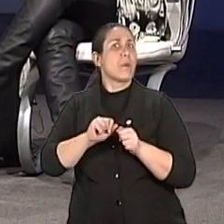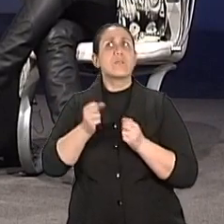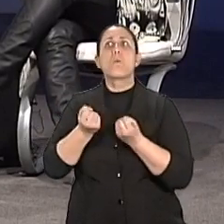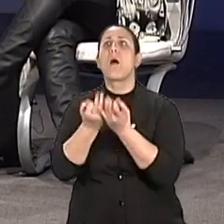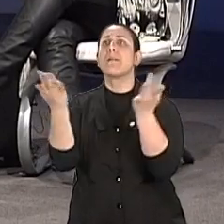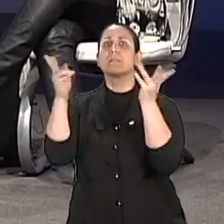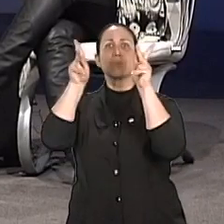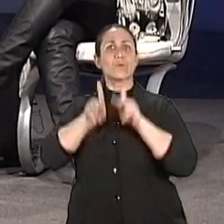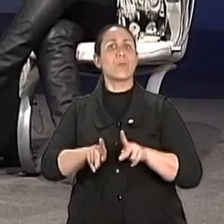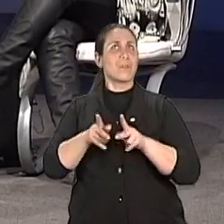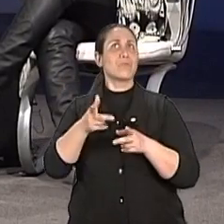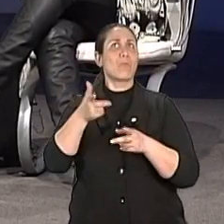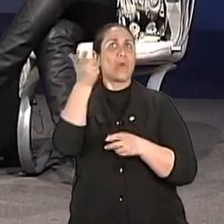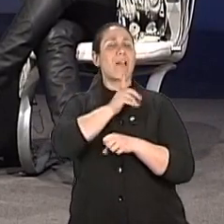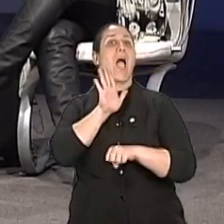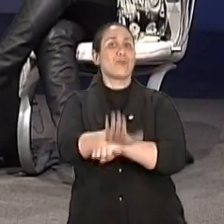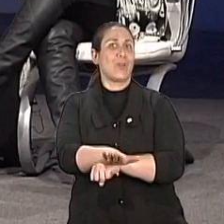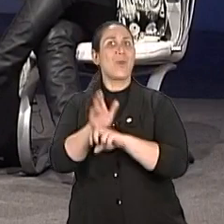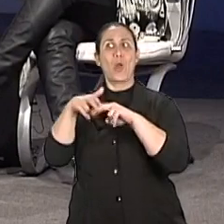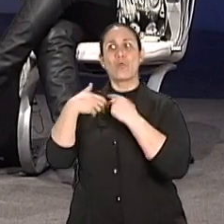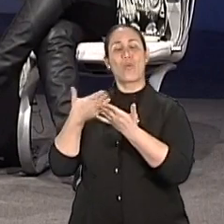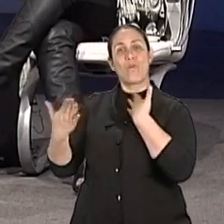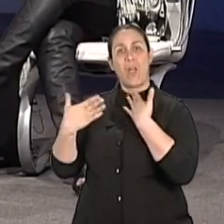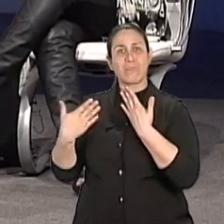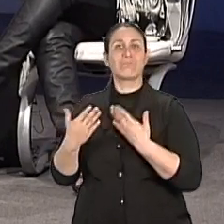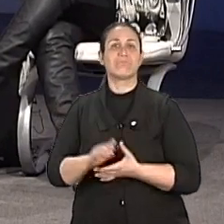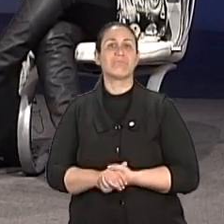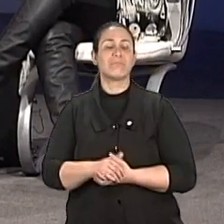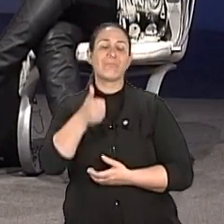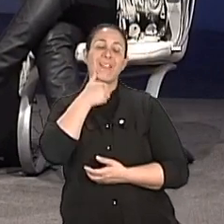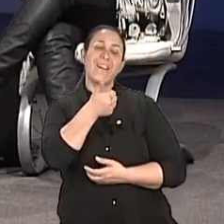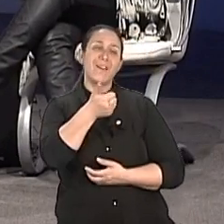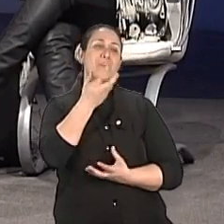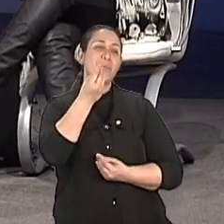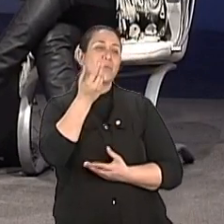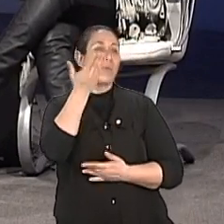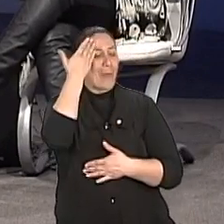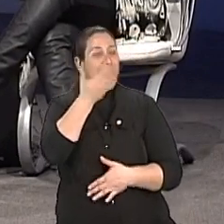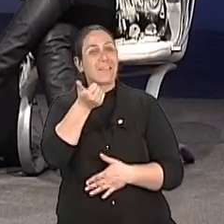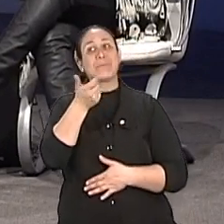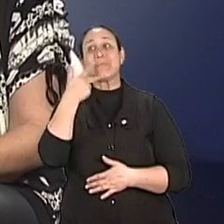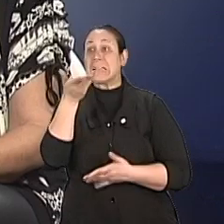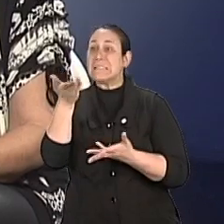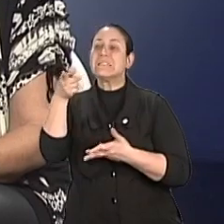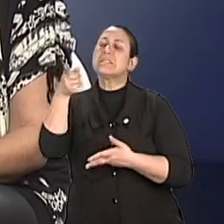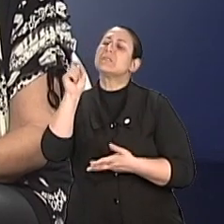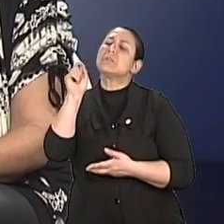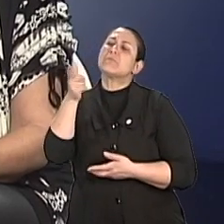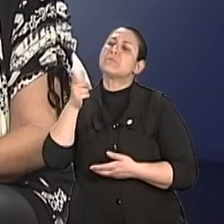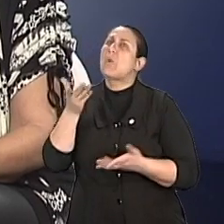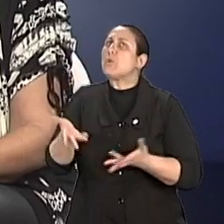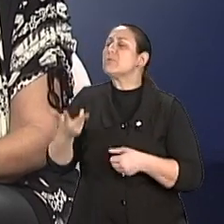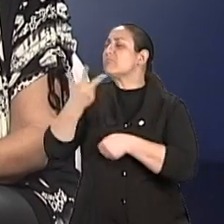pessoas a gente auxilia numa conversa dessas, É verdade, é um prazer estar aqui. Que bom. Pois é, e o que será que leva esses idosos